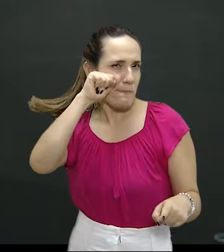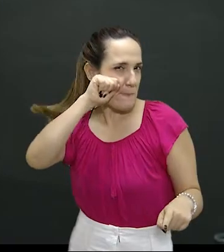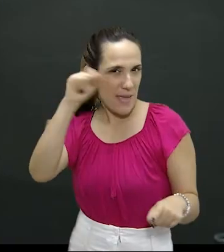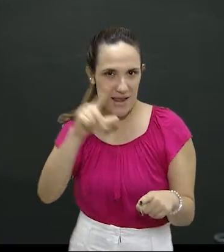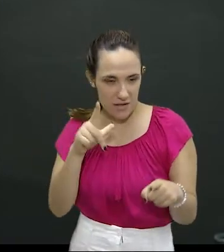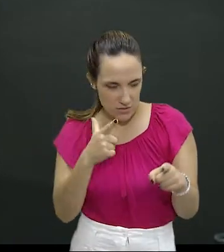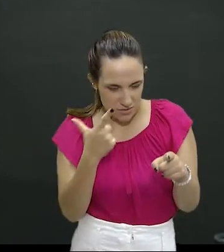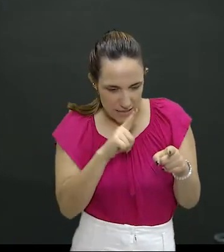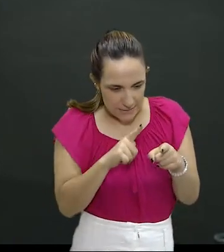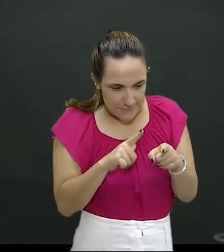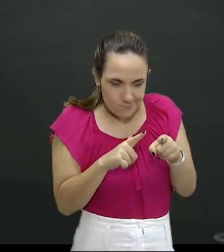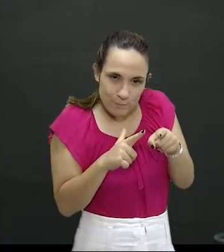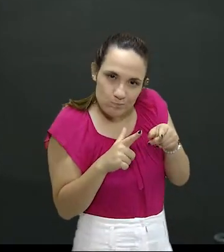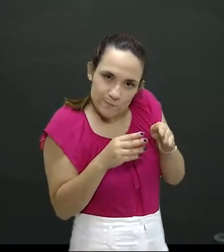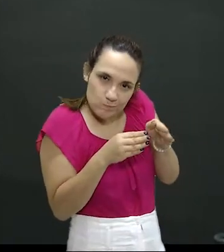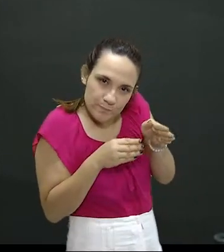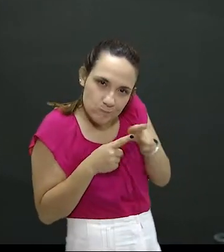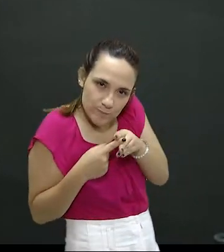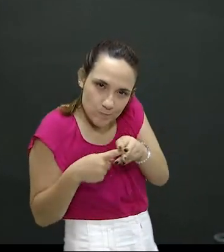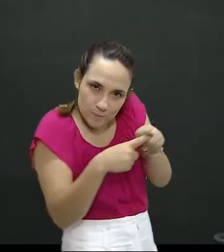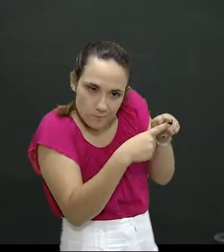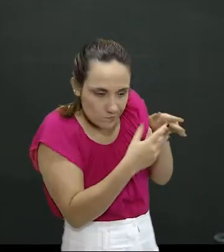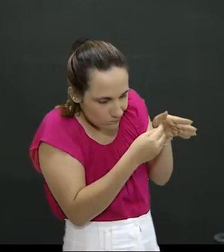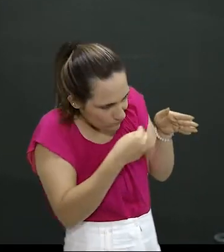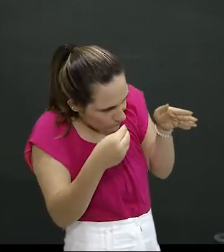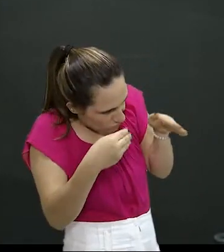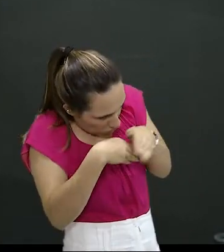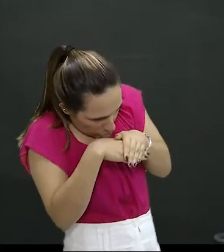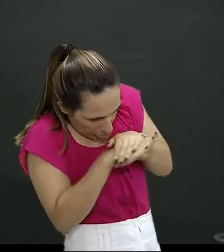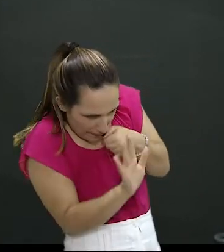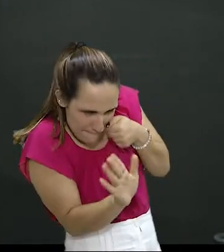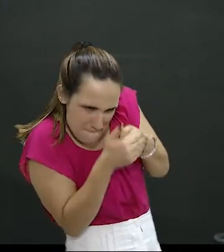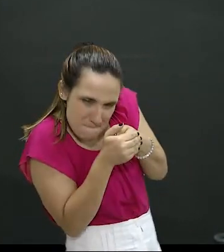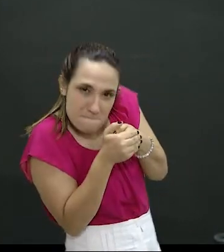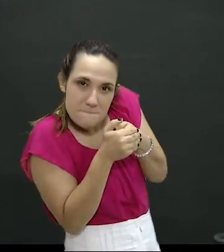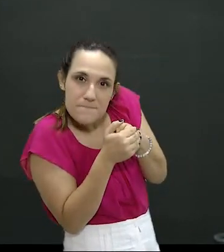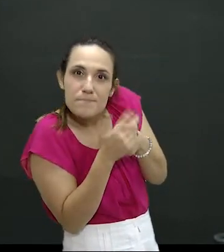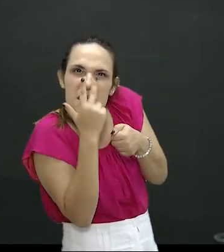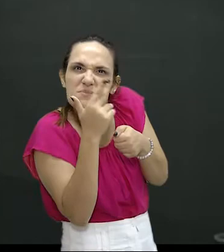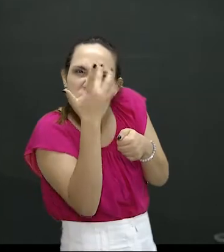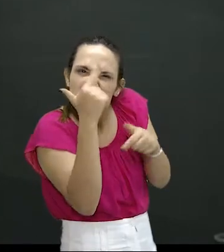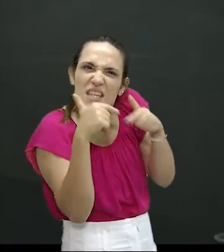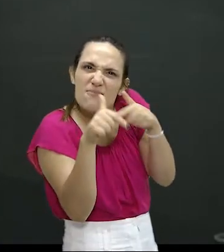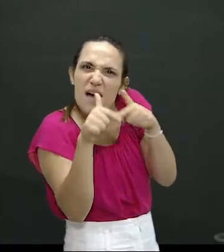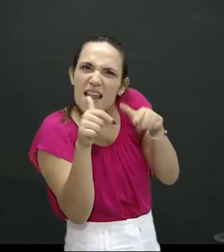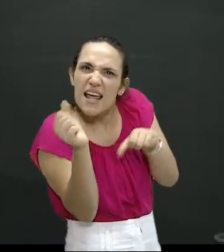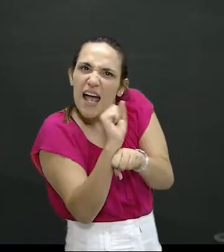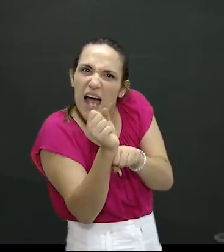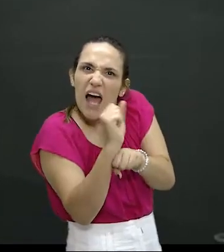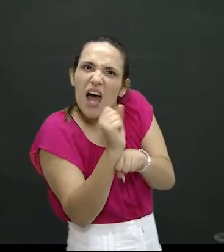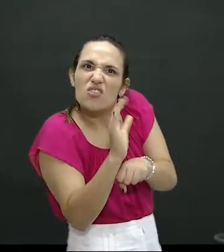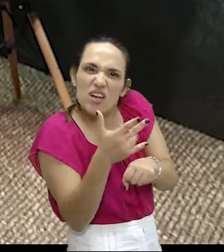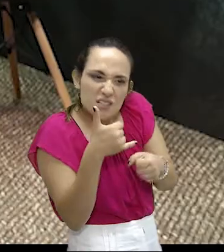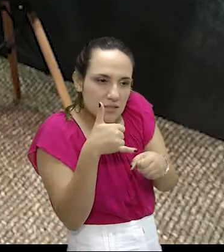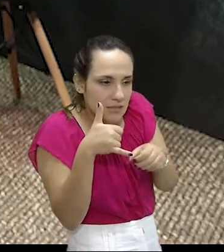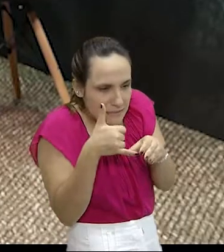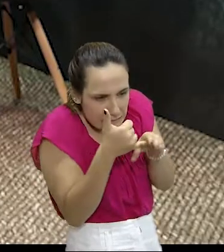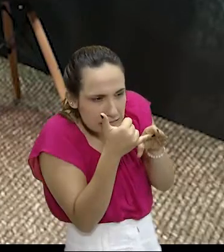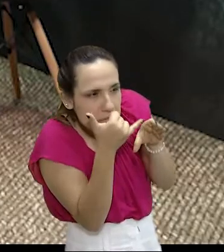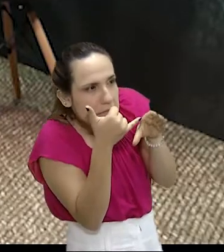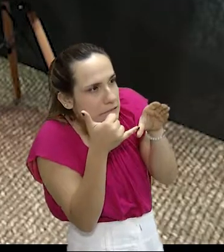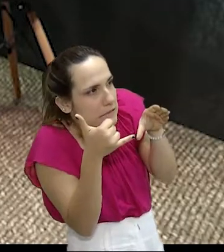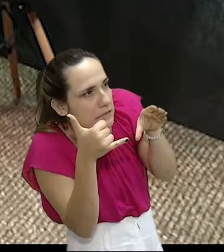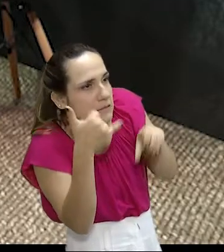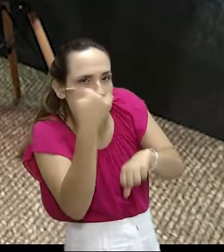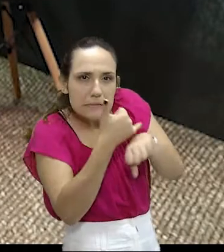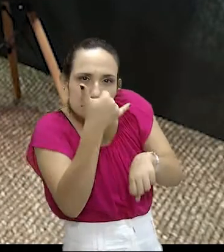cooptam ali para a associação deles, para o tráfico, pessoas que trabalharam em funilarias. E isso ali, eles conhecem locais propícios ao automóvel para